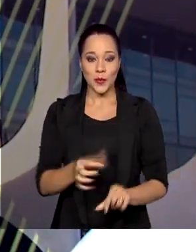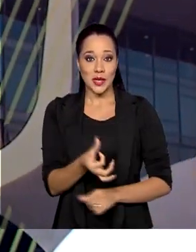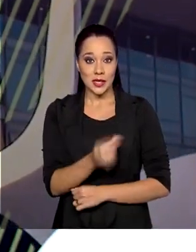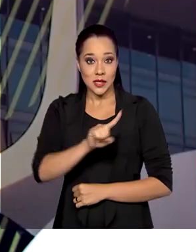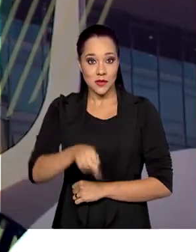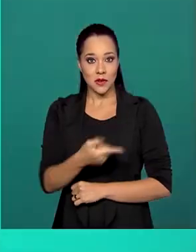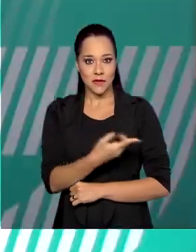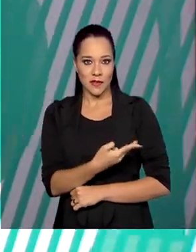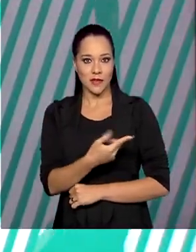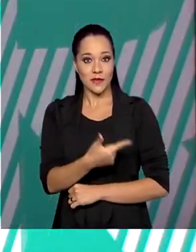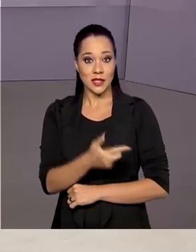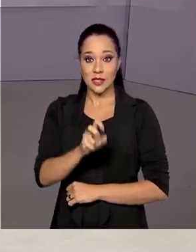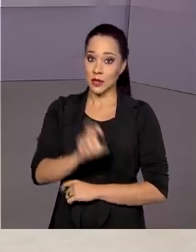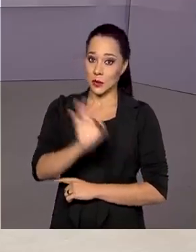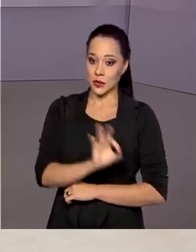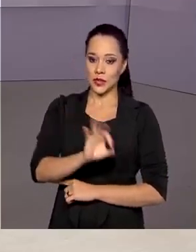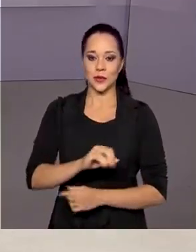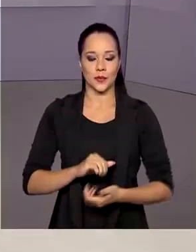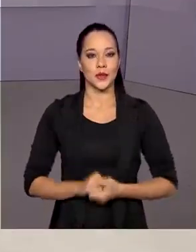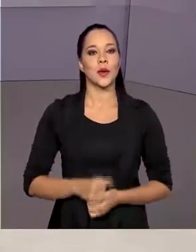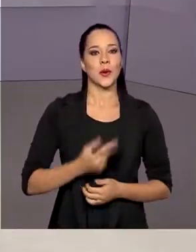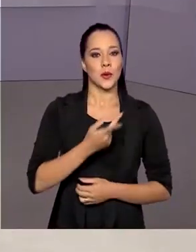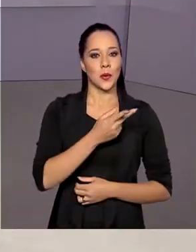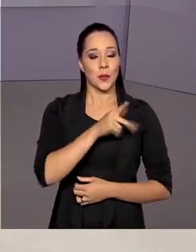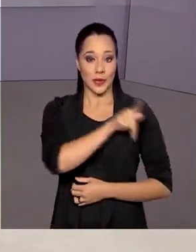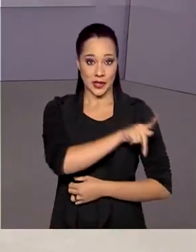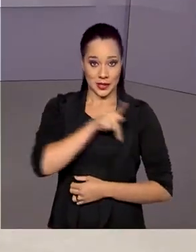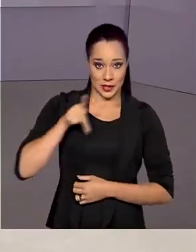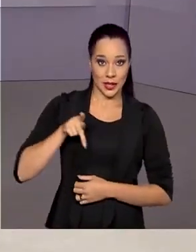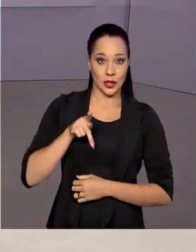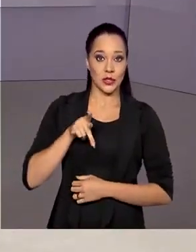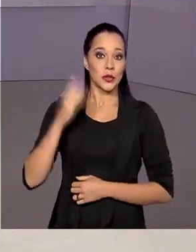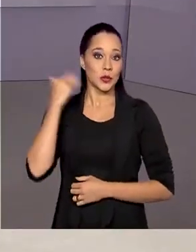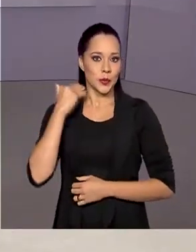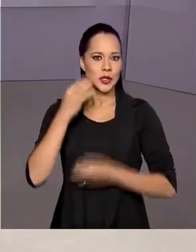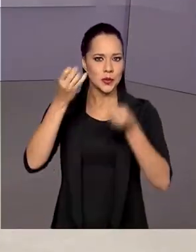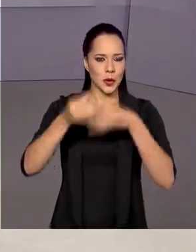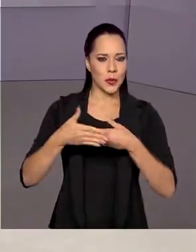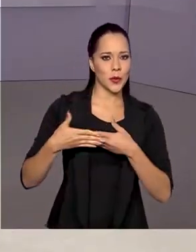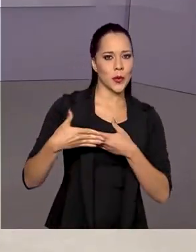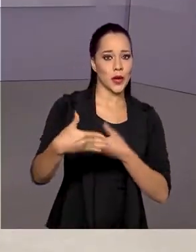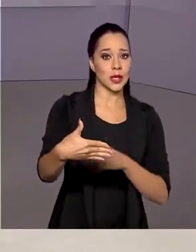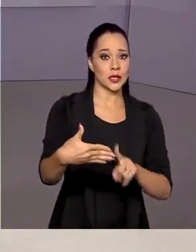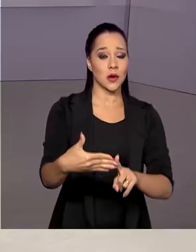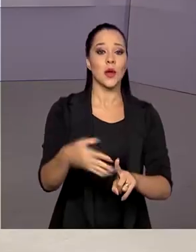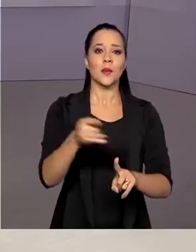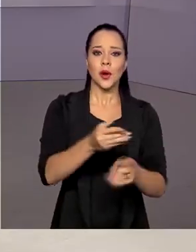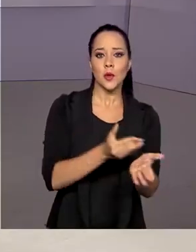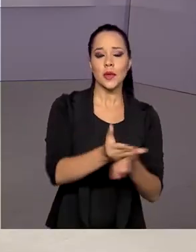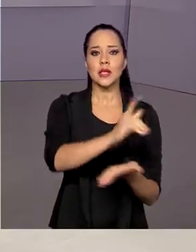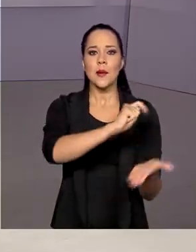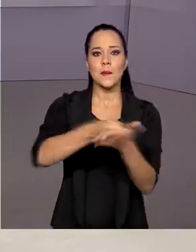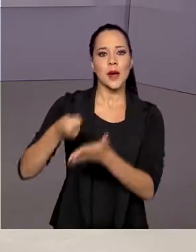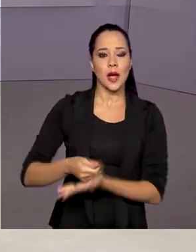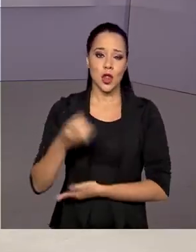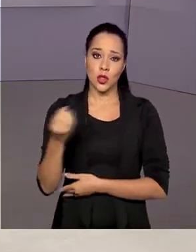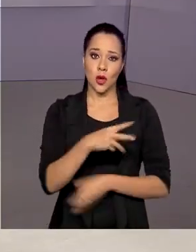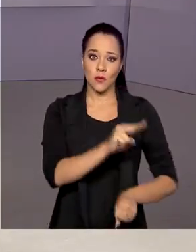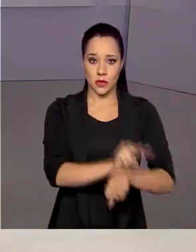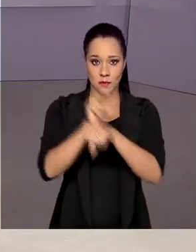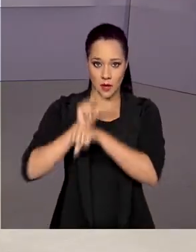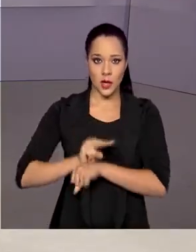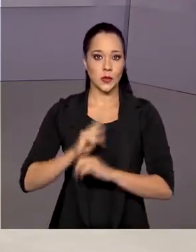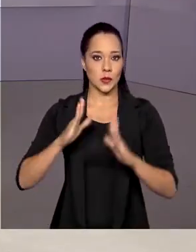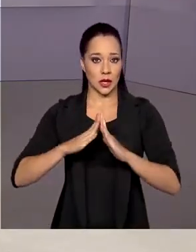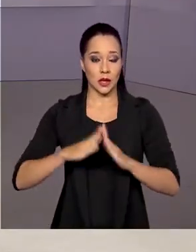,25%. O presidente do banco anunciou ainda a prorrogação da carência para começar a pagar novos financiamentos